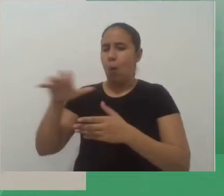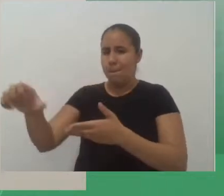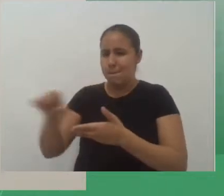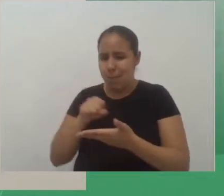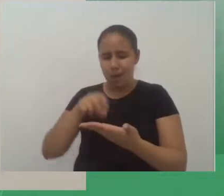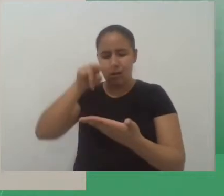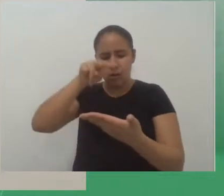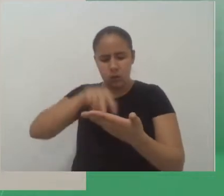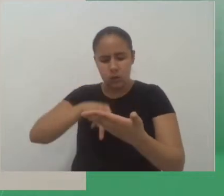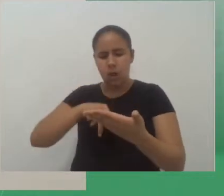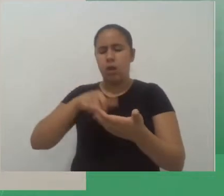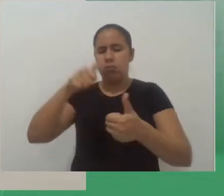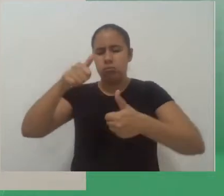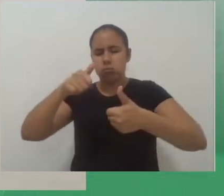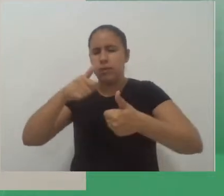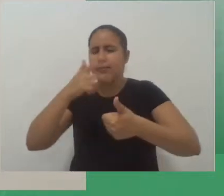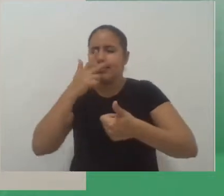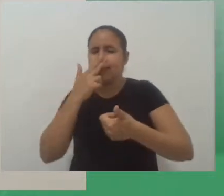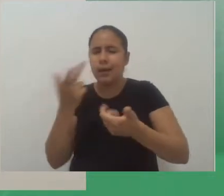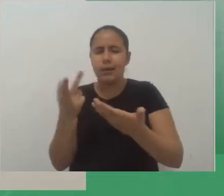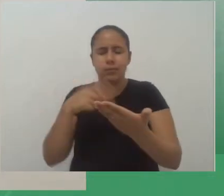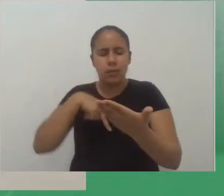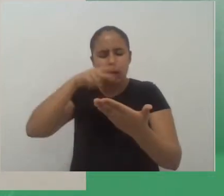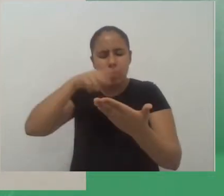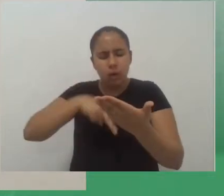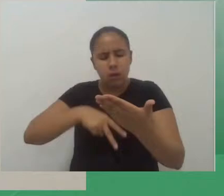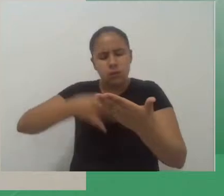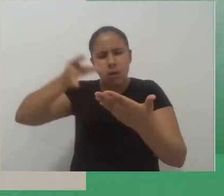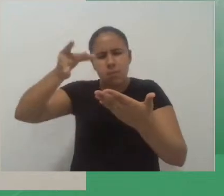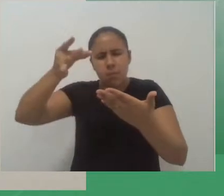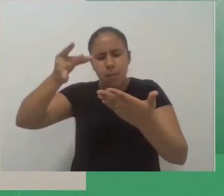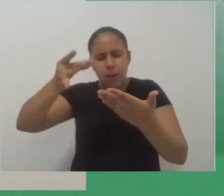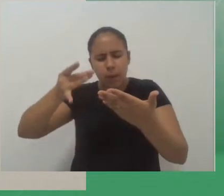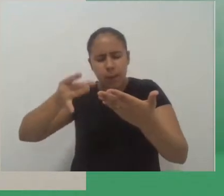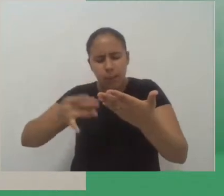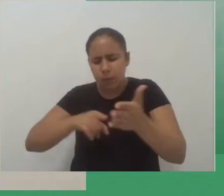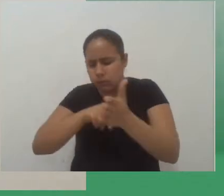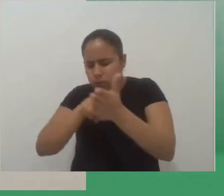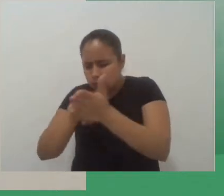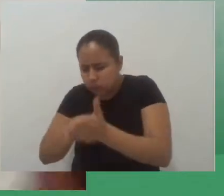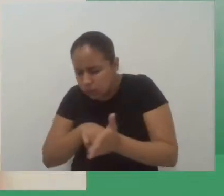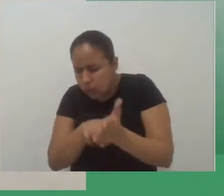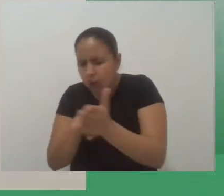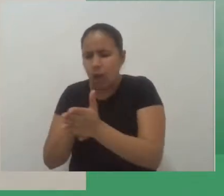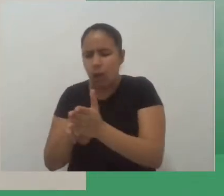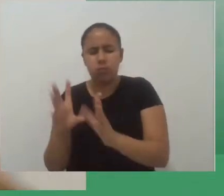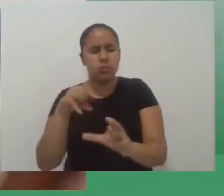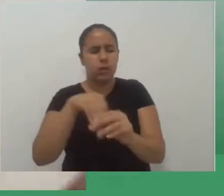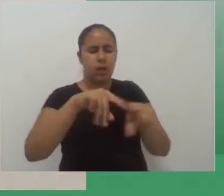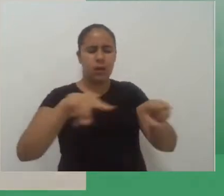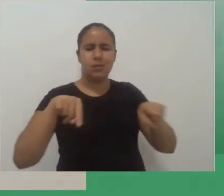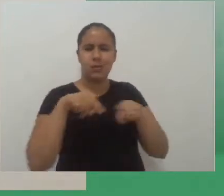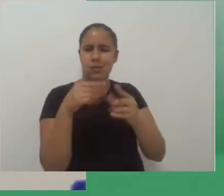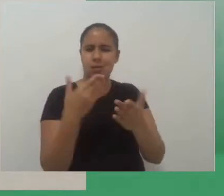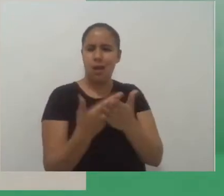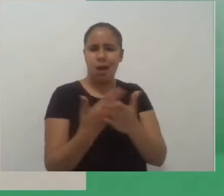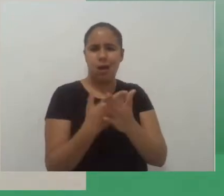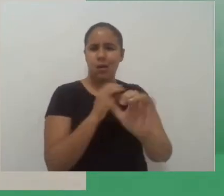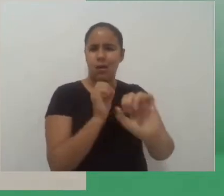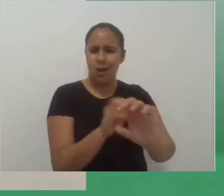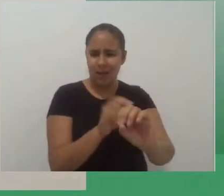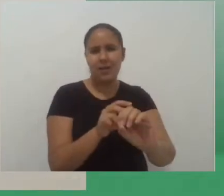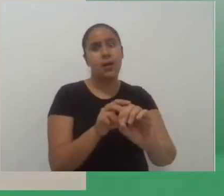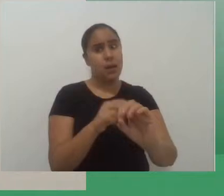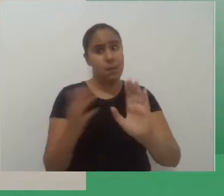trago essas crônicas para a sala de aula a proposta em si que vai ser elaborada ainda